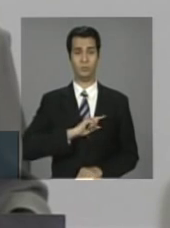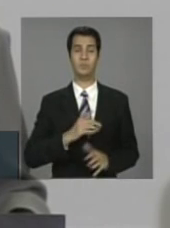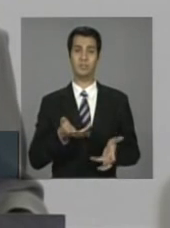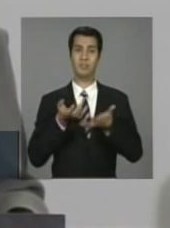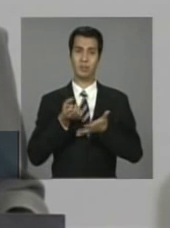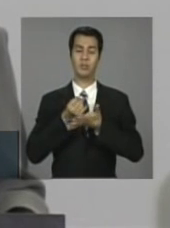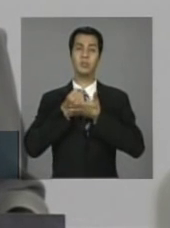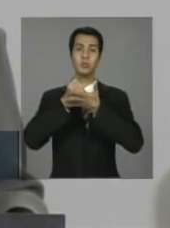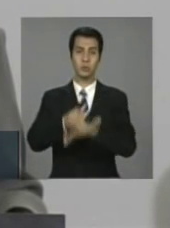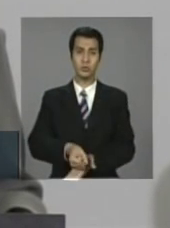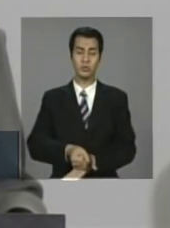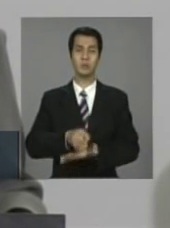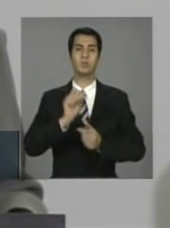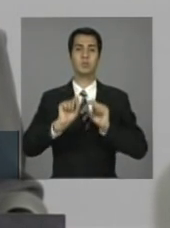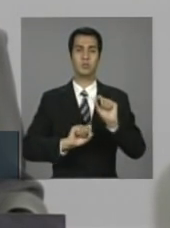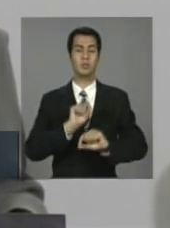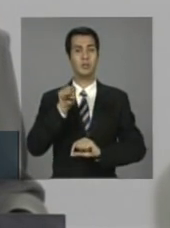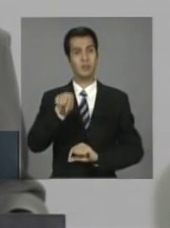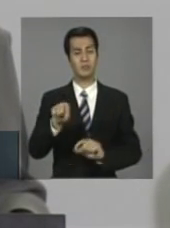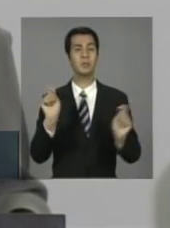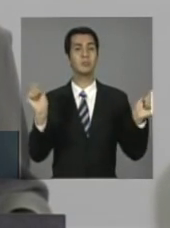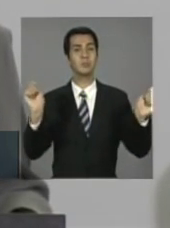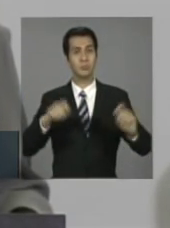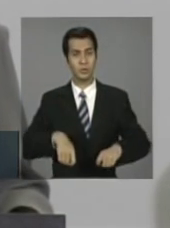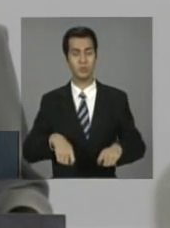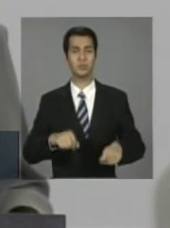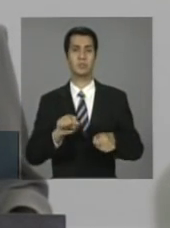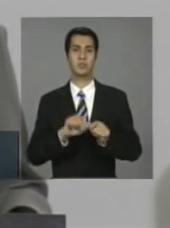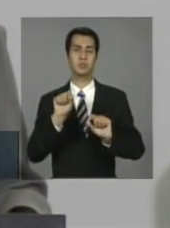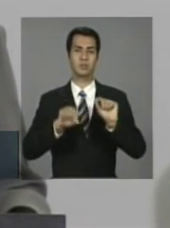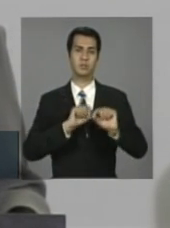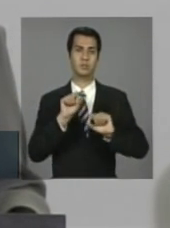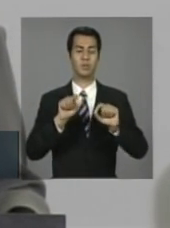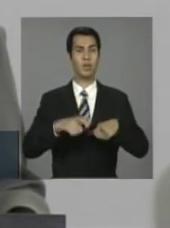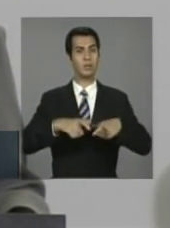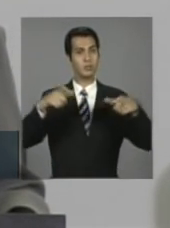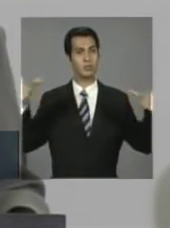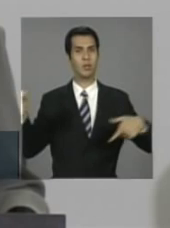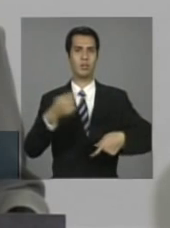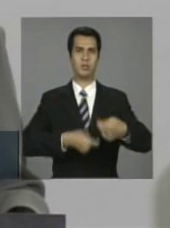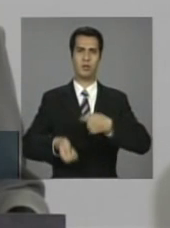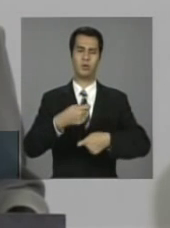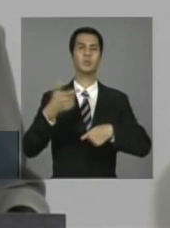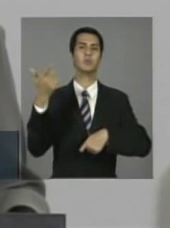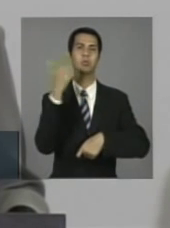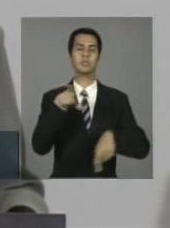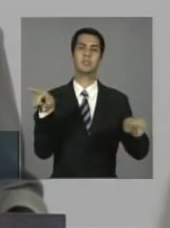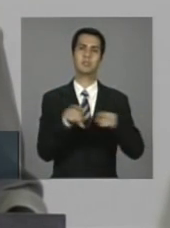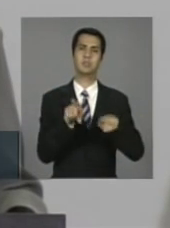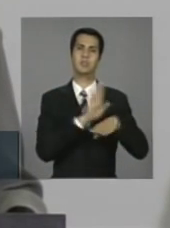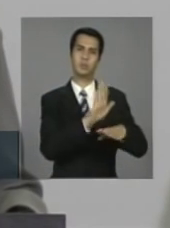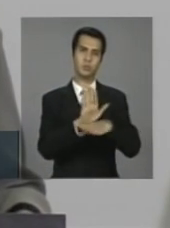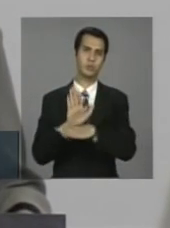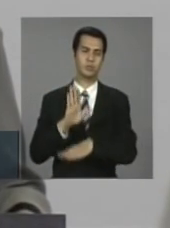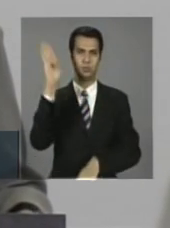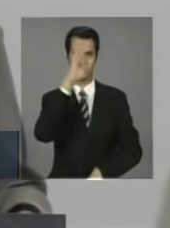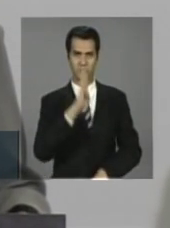condições para que eles possam abrir e expandir seu negócio e gerar riqueza para o Brasil.